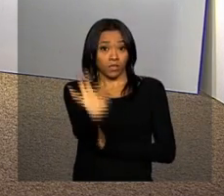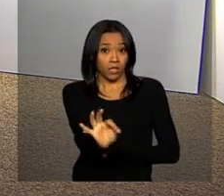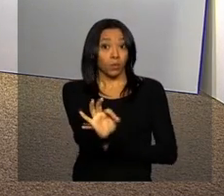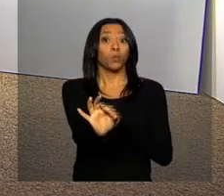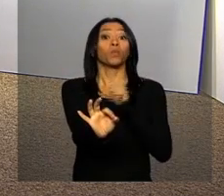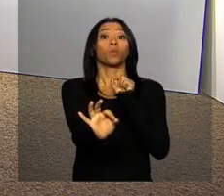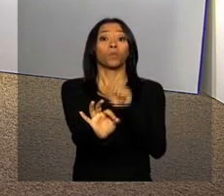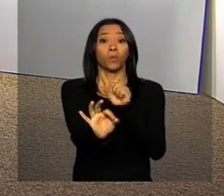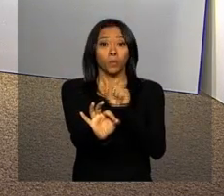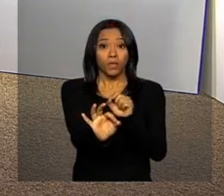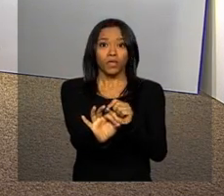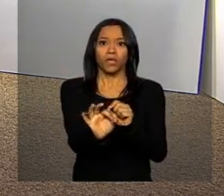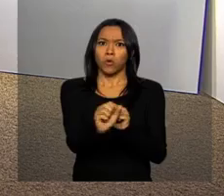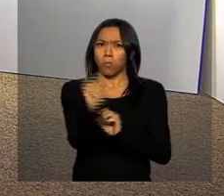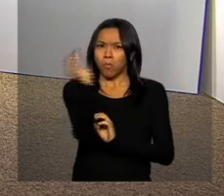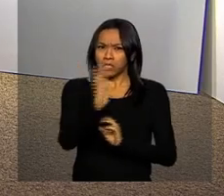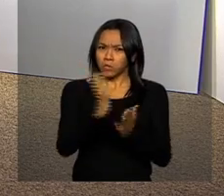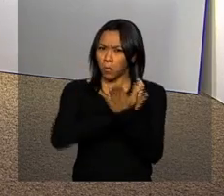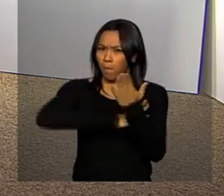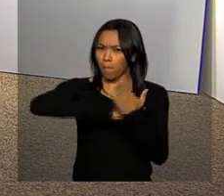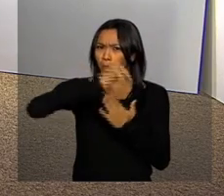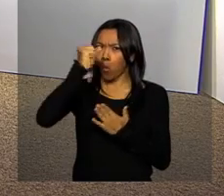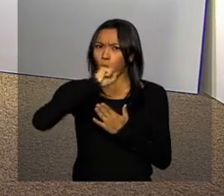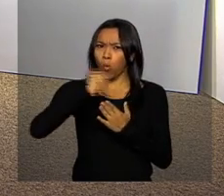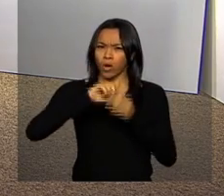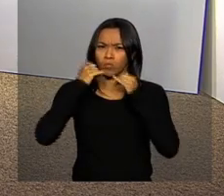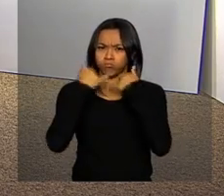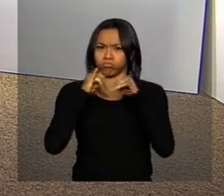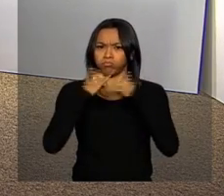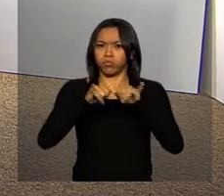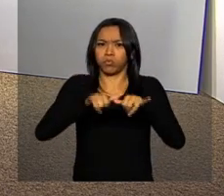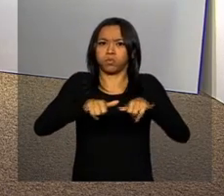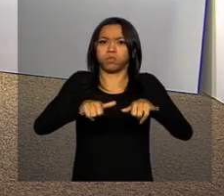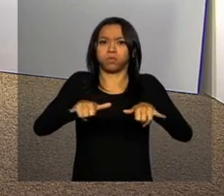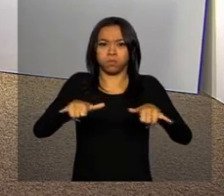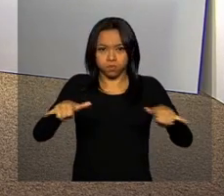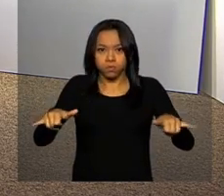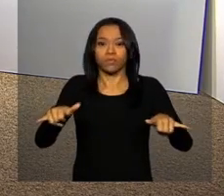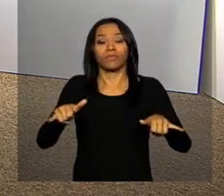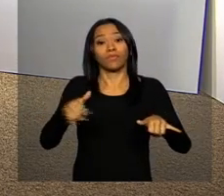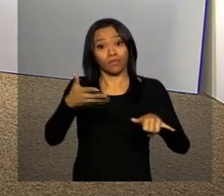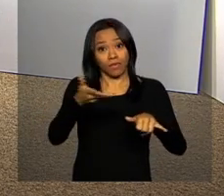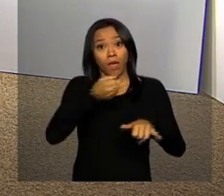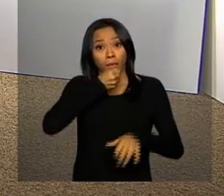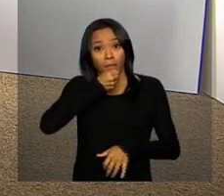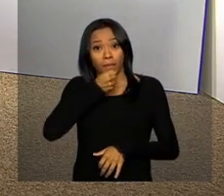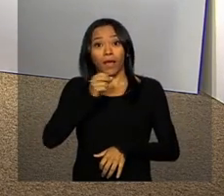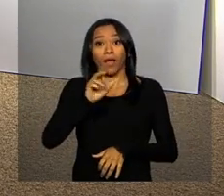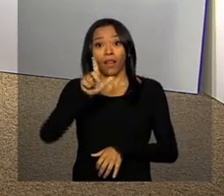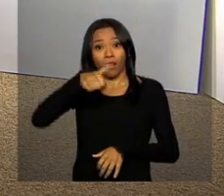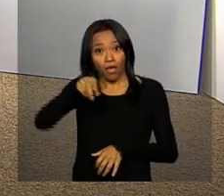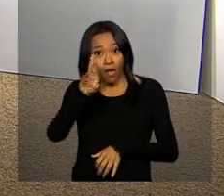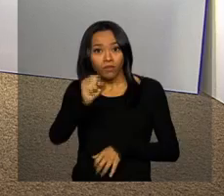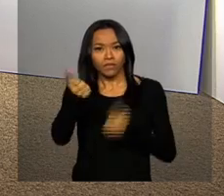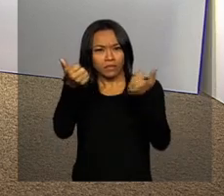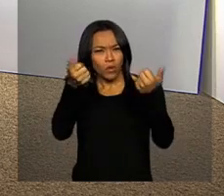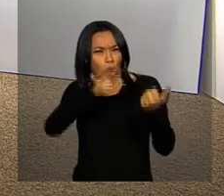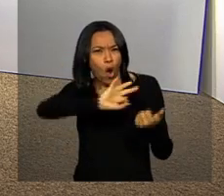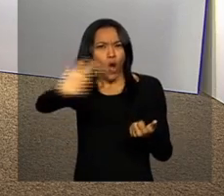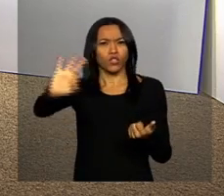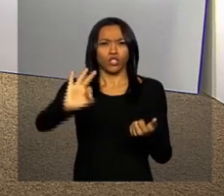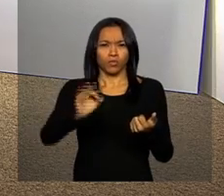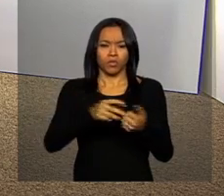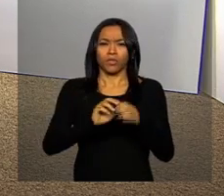capacidade instalada, o Brasil bate recordes na geração de energia elétrica. Leandro Alacom, o ótimo desempenho da